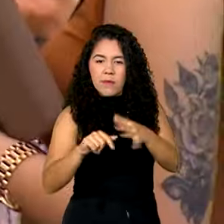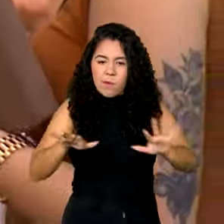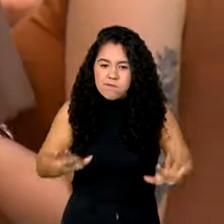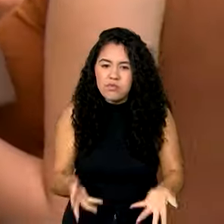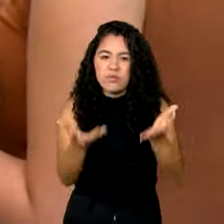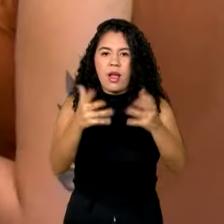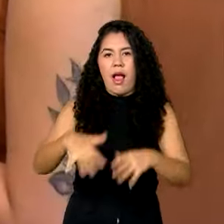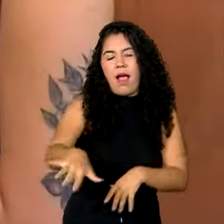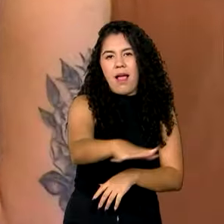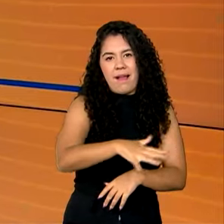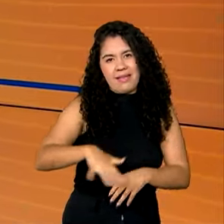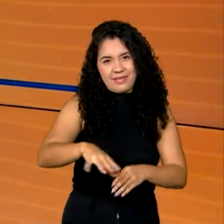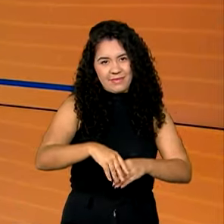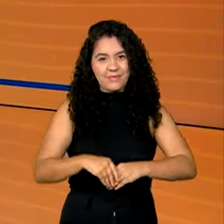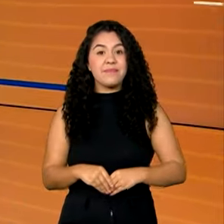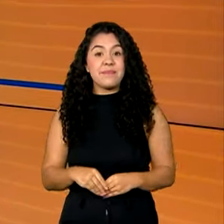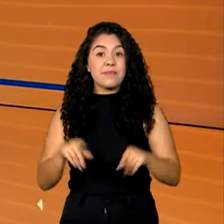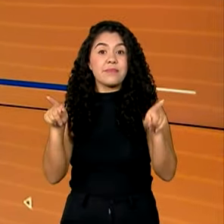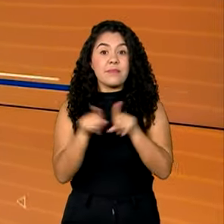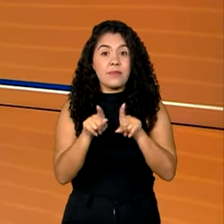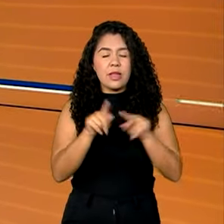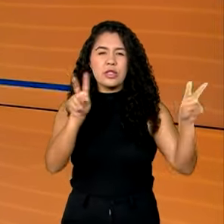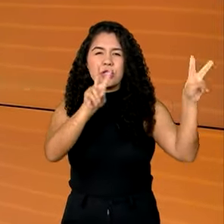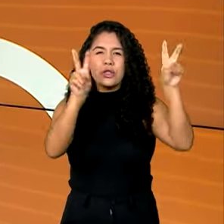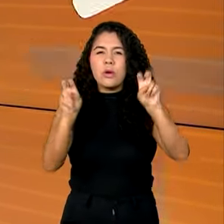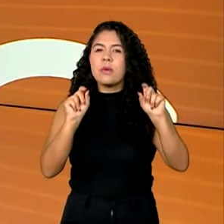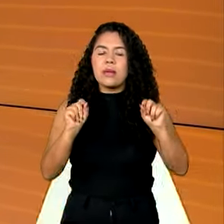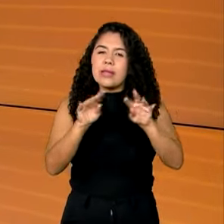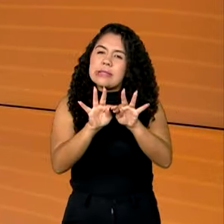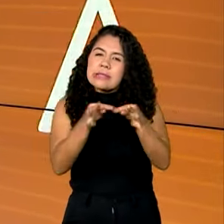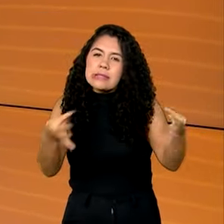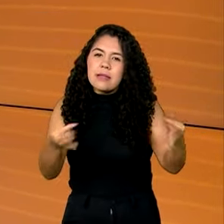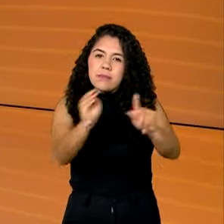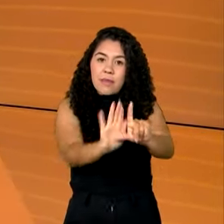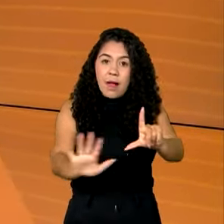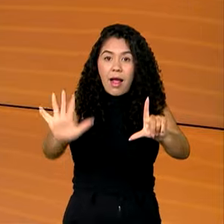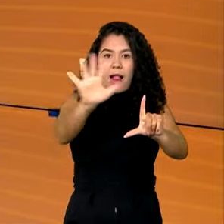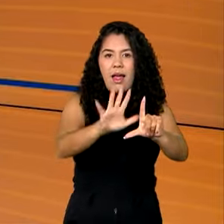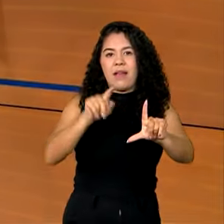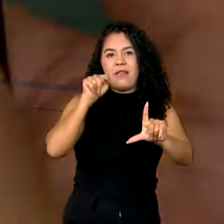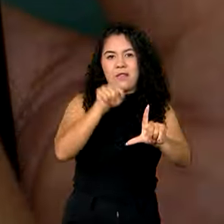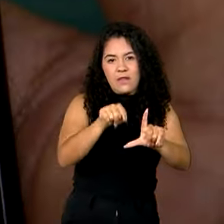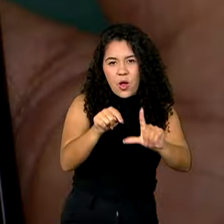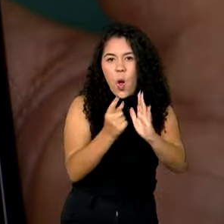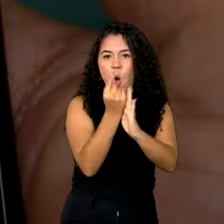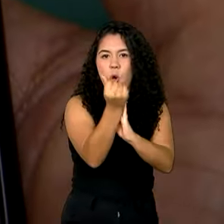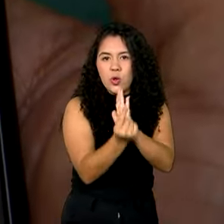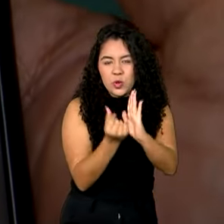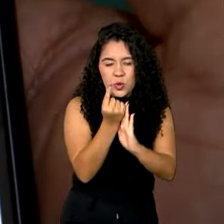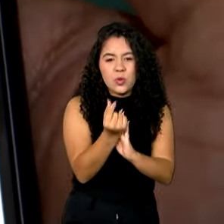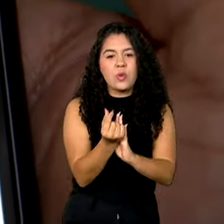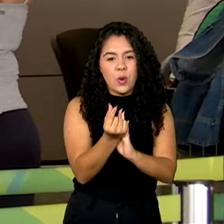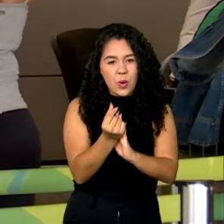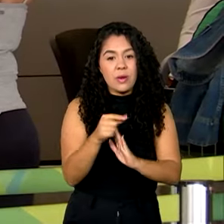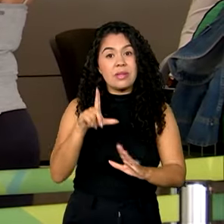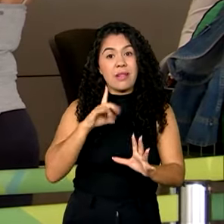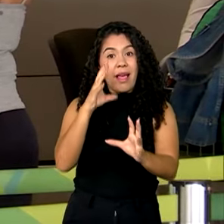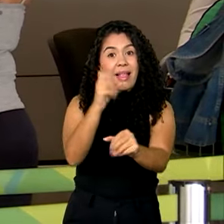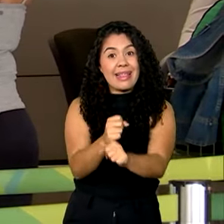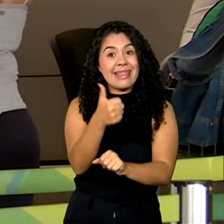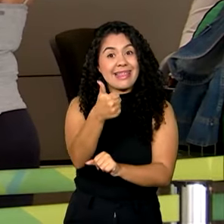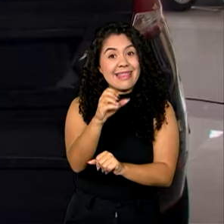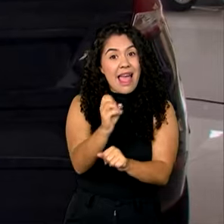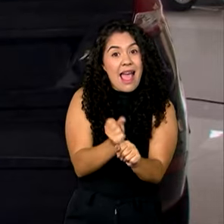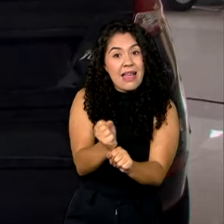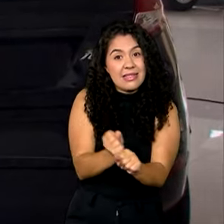para fortalecer o setor. Menos burocracia e mais eficiência, plataforma consumidor.gov completa 10